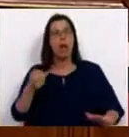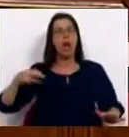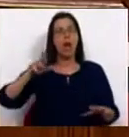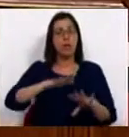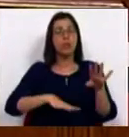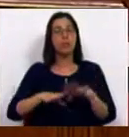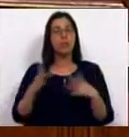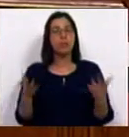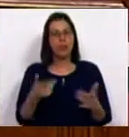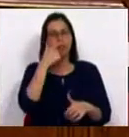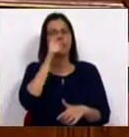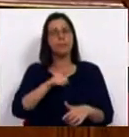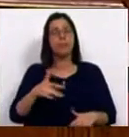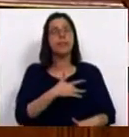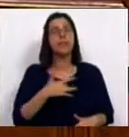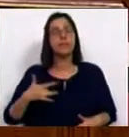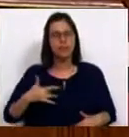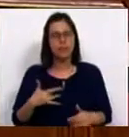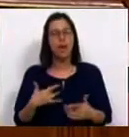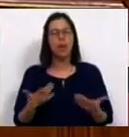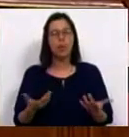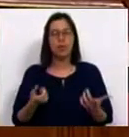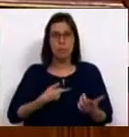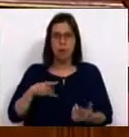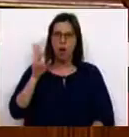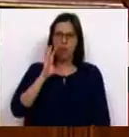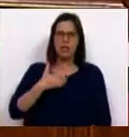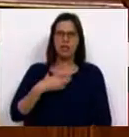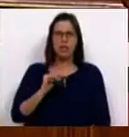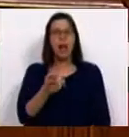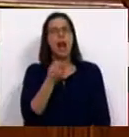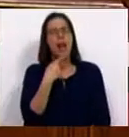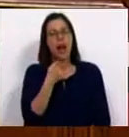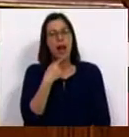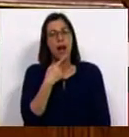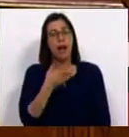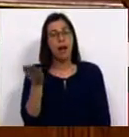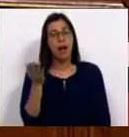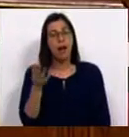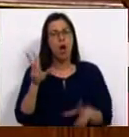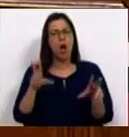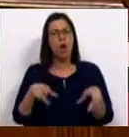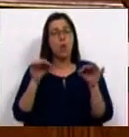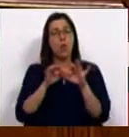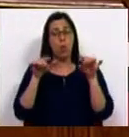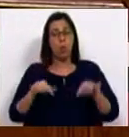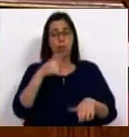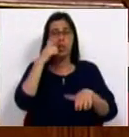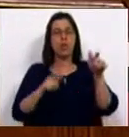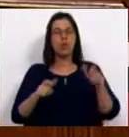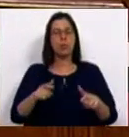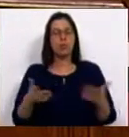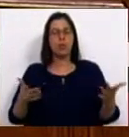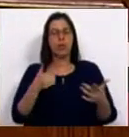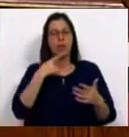fez aos utentes e à saúde, ainda temos de ouvir o CDS dizer que nunca como hoje os utentes